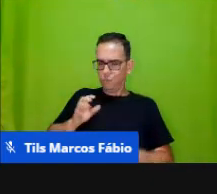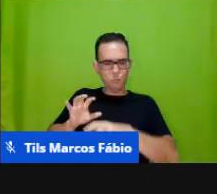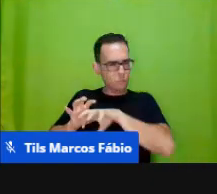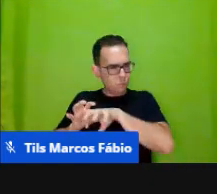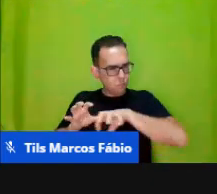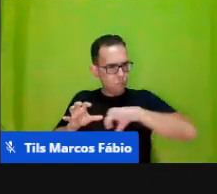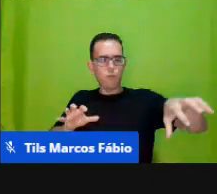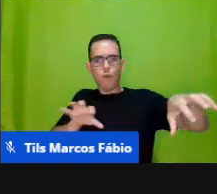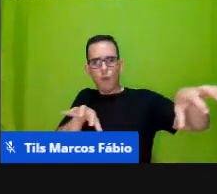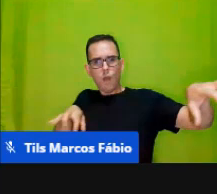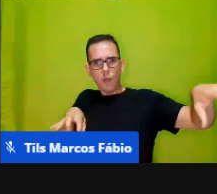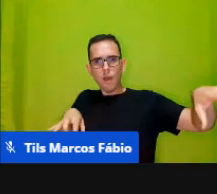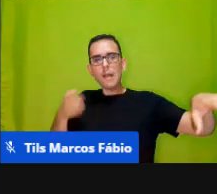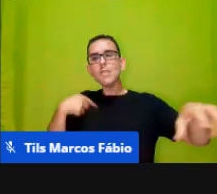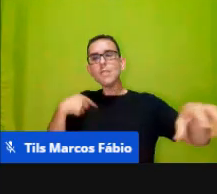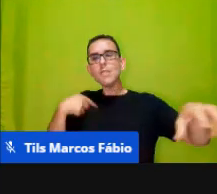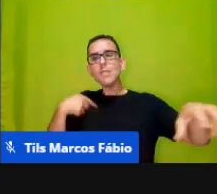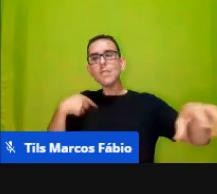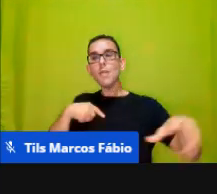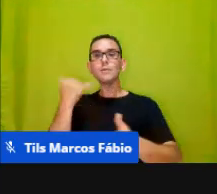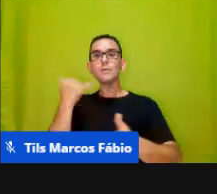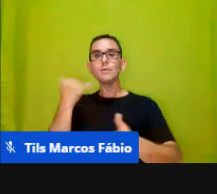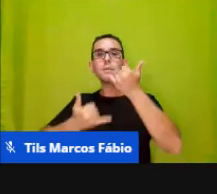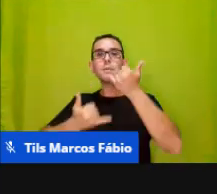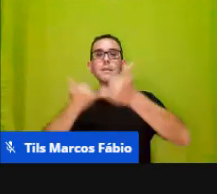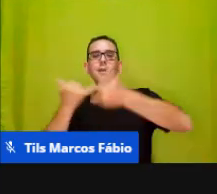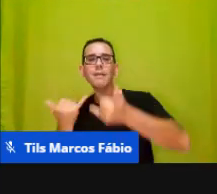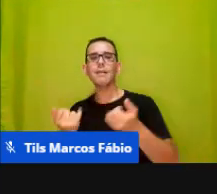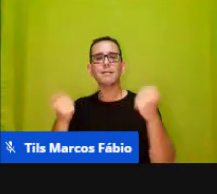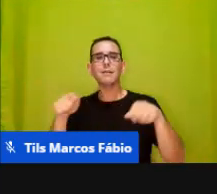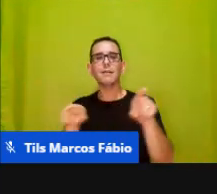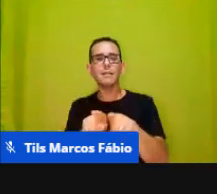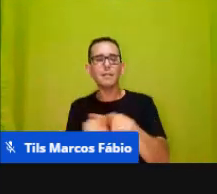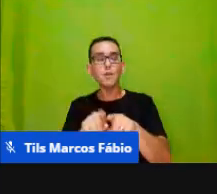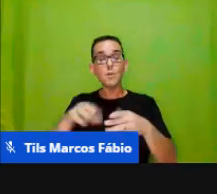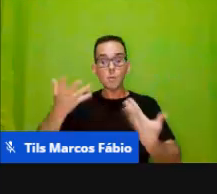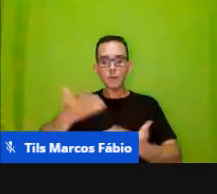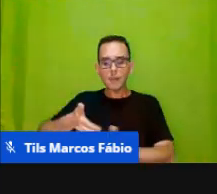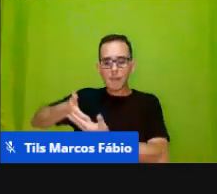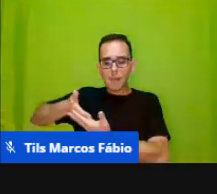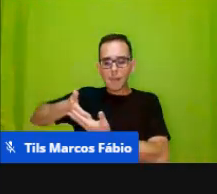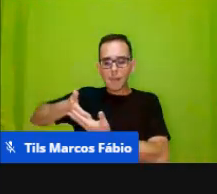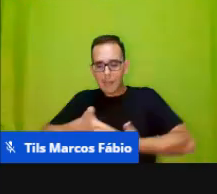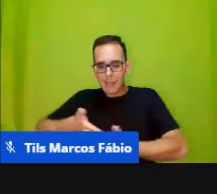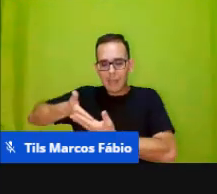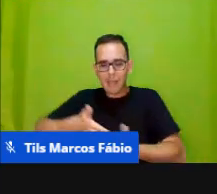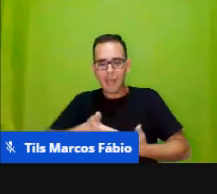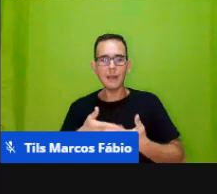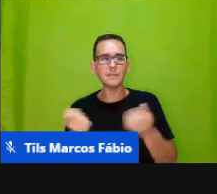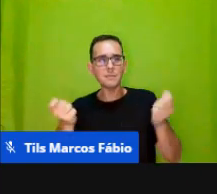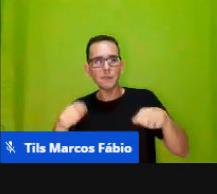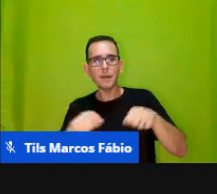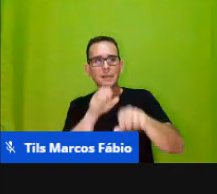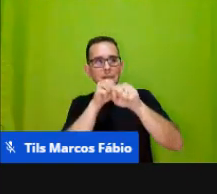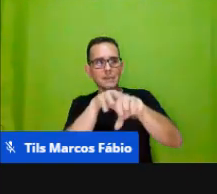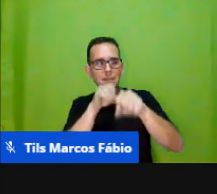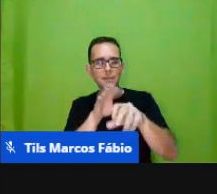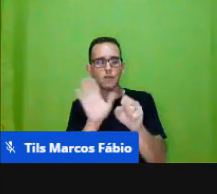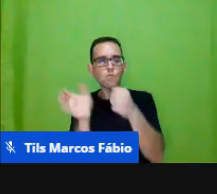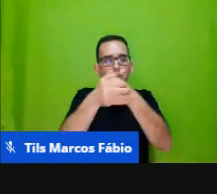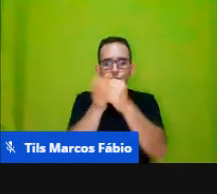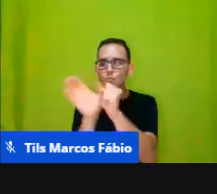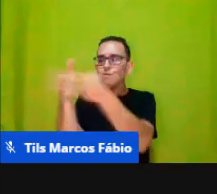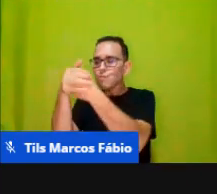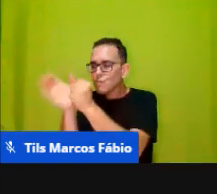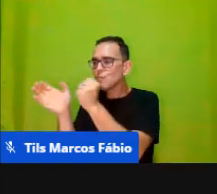acontece muito nas nossas brincadeiras, né? Quando a criança vai, nós ensinamos a criança a brincar de esconde-esconde e ela vai